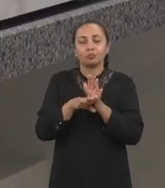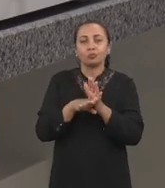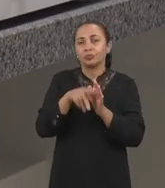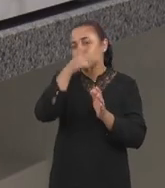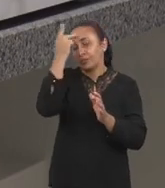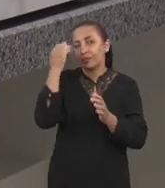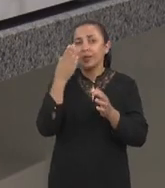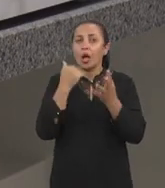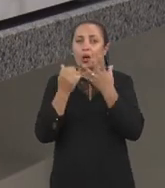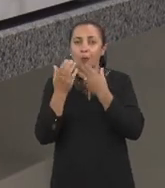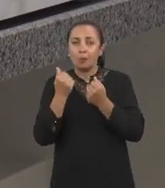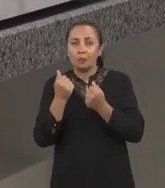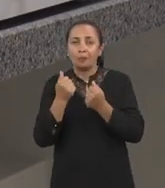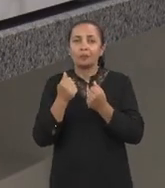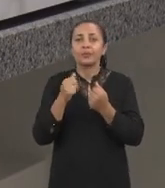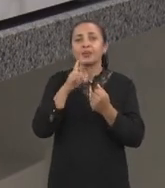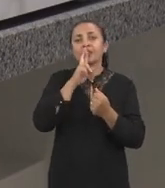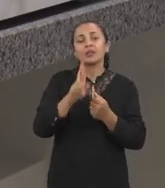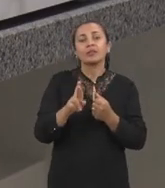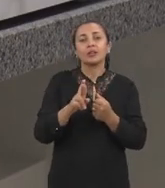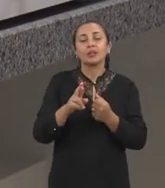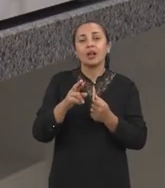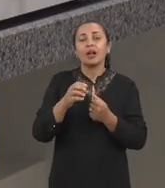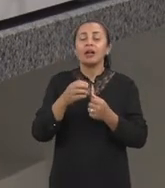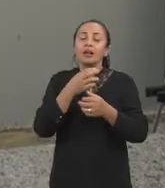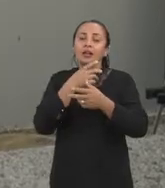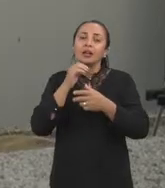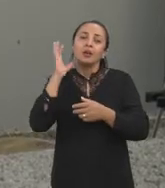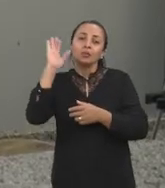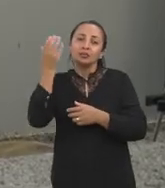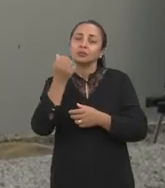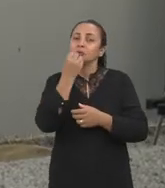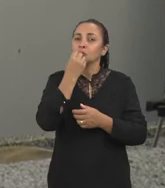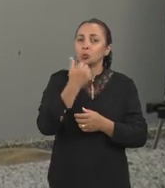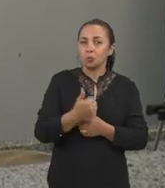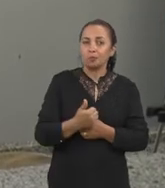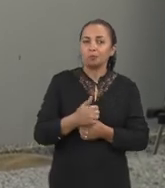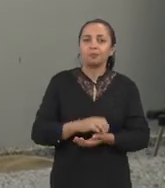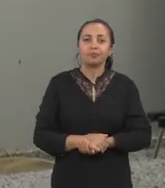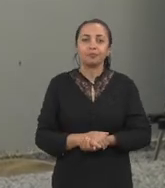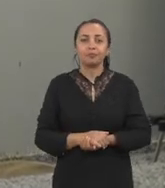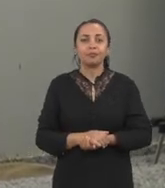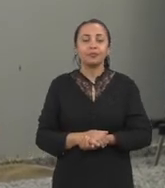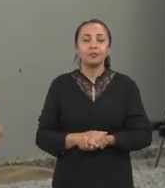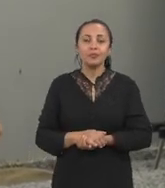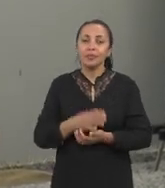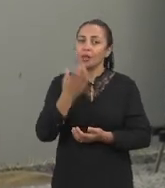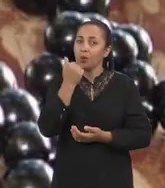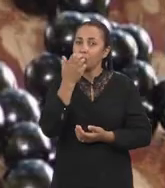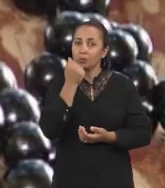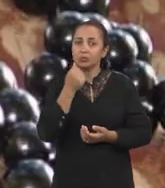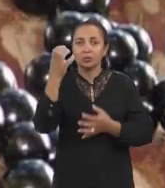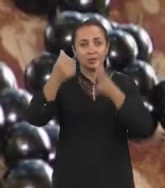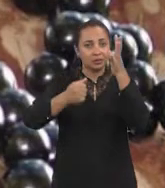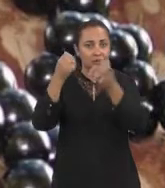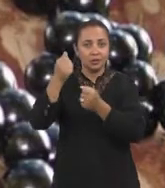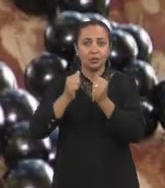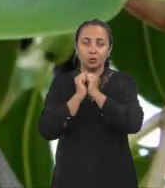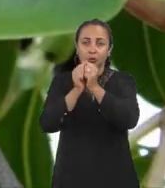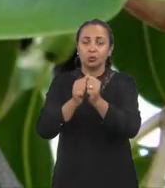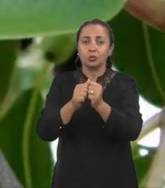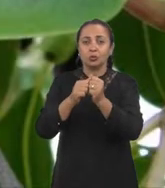consumidor e resultar em efeitos benéficos. Os alimentos lácteos, quando adicionados à casca da